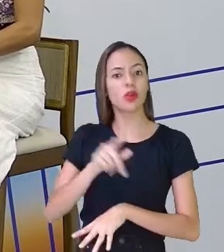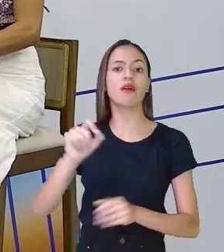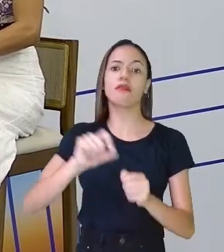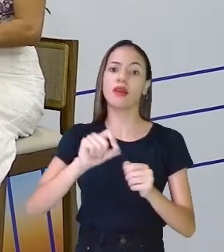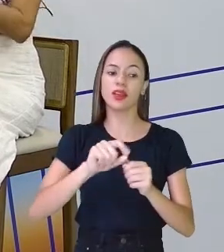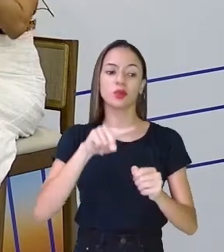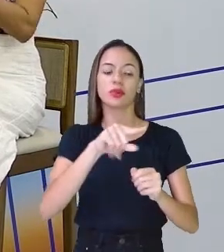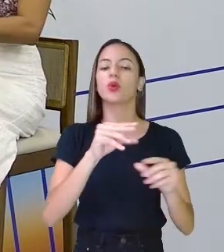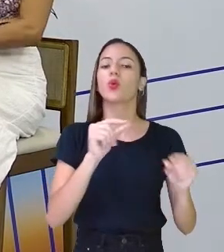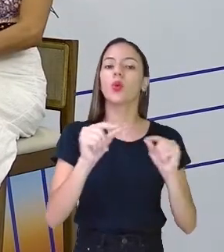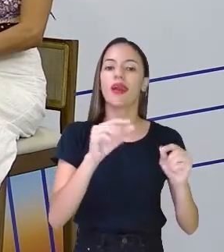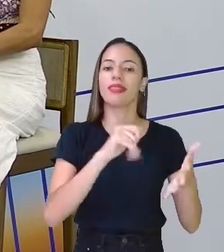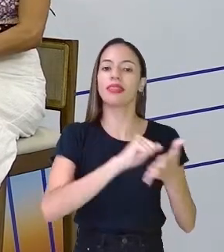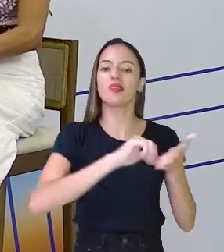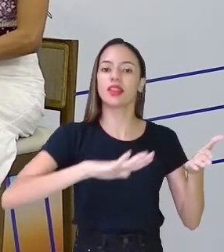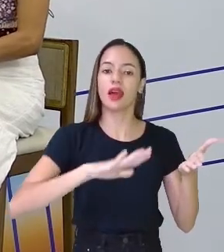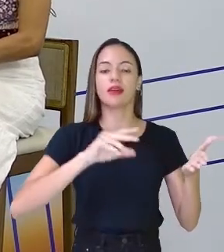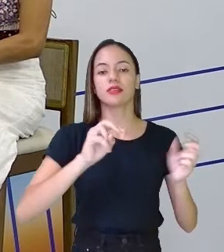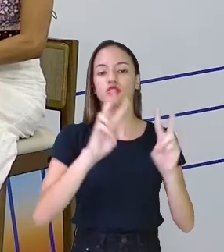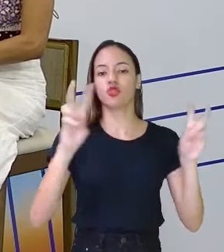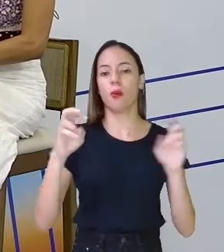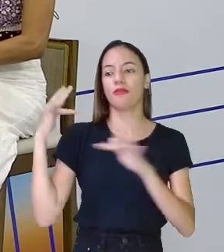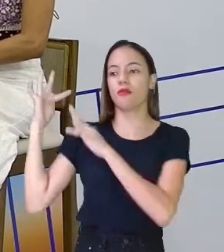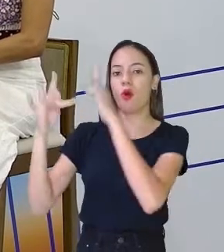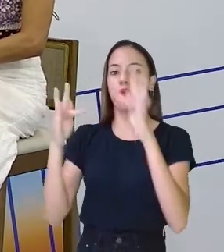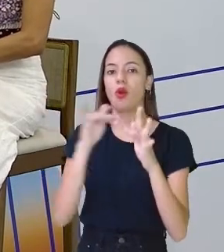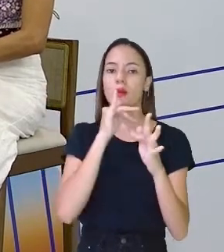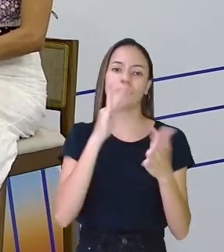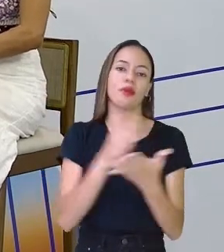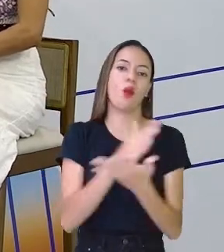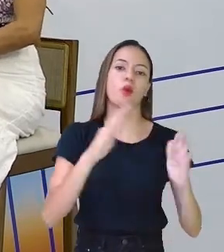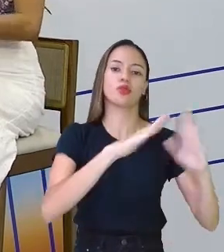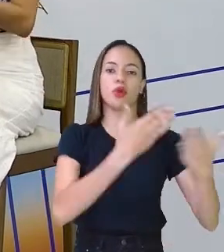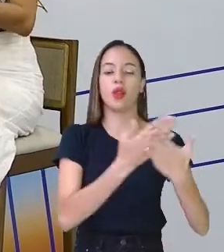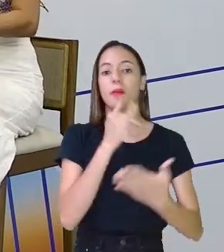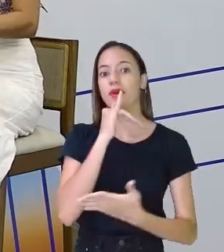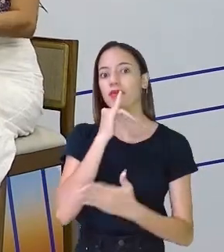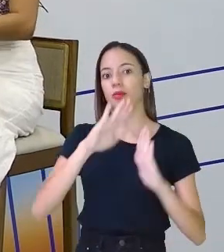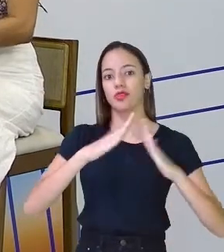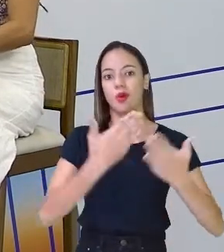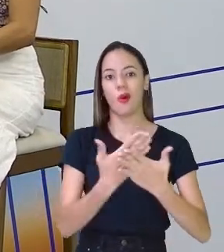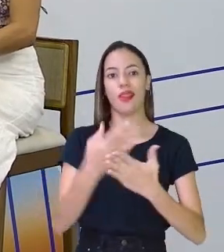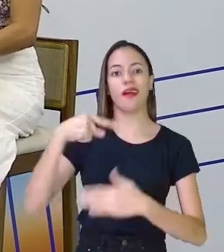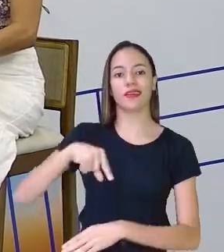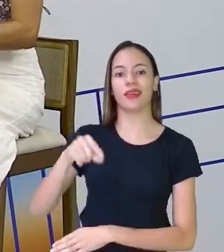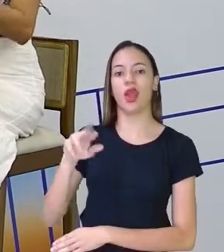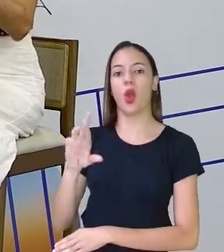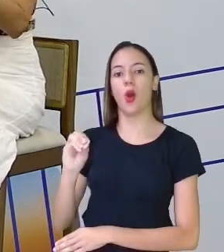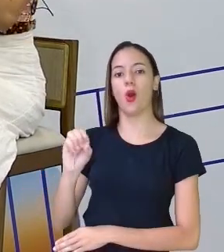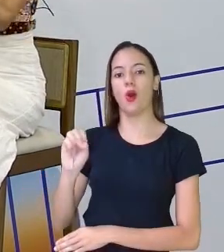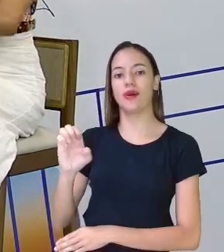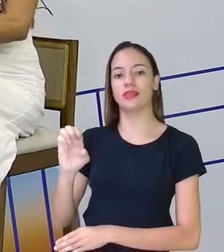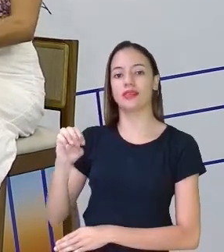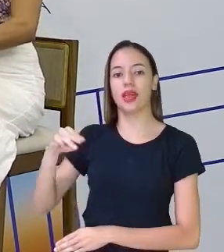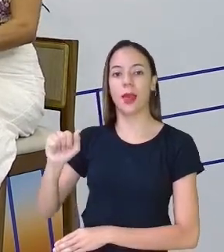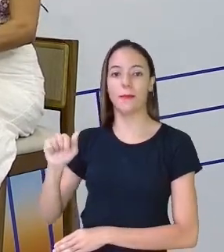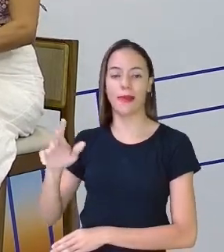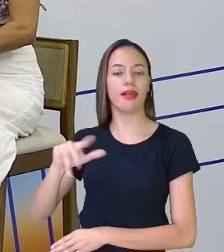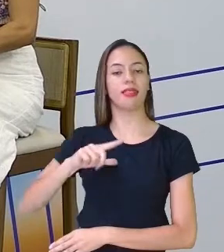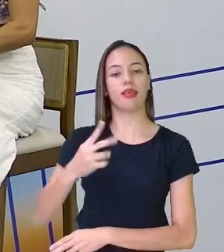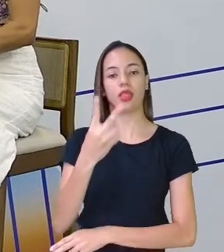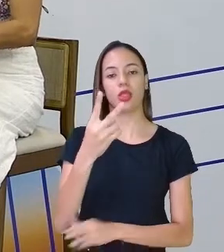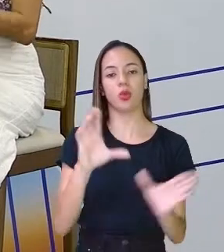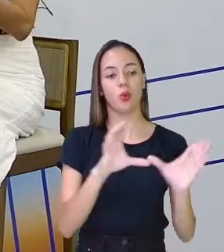aula. Uma escola, a Escola Rosemar de Macedo Lima, da nossa rede, tem duas